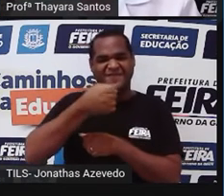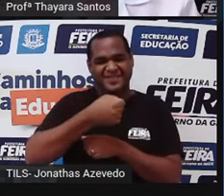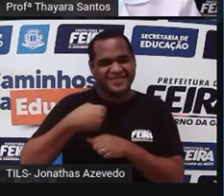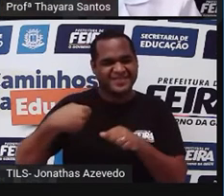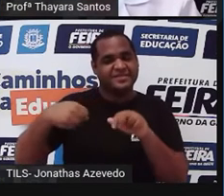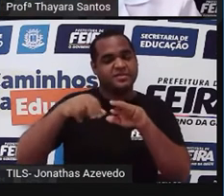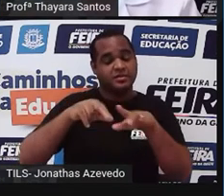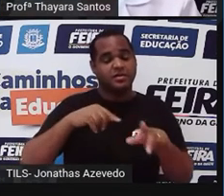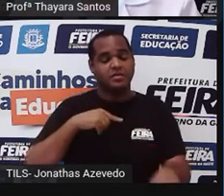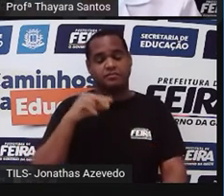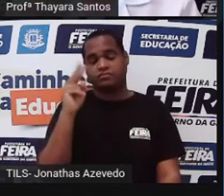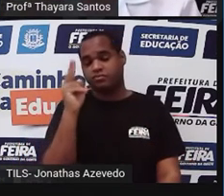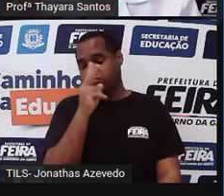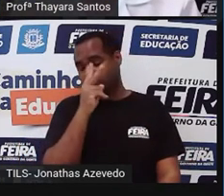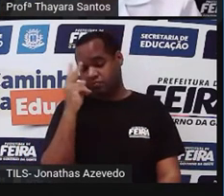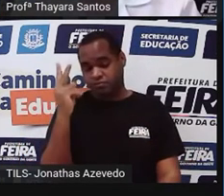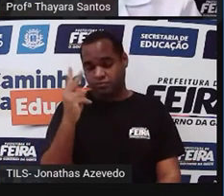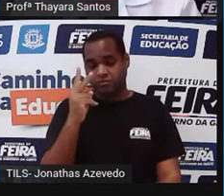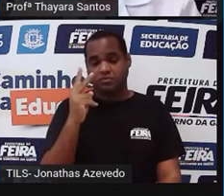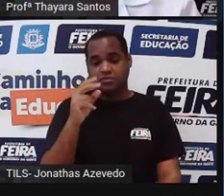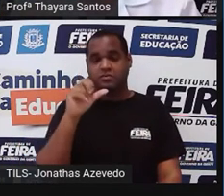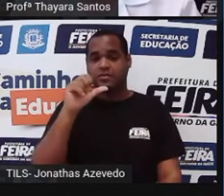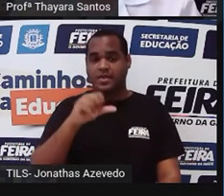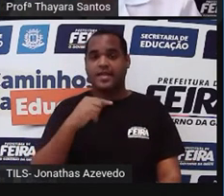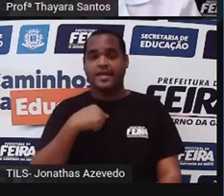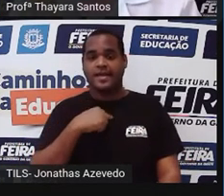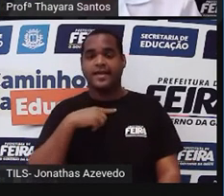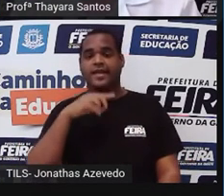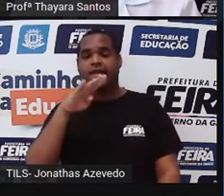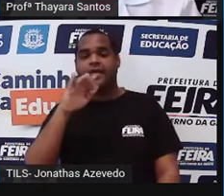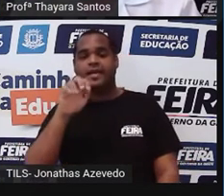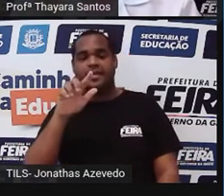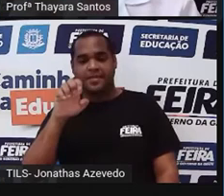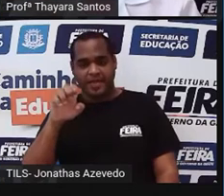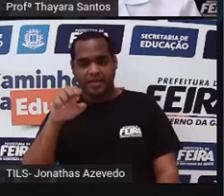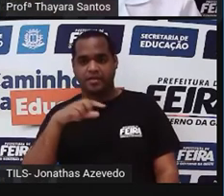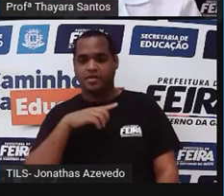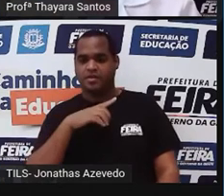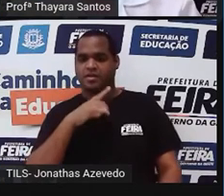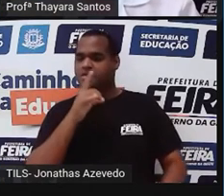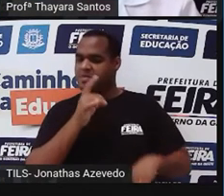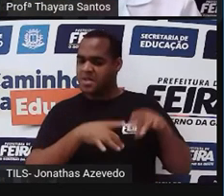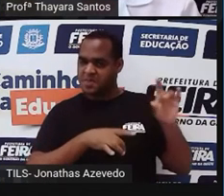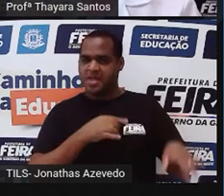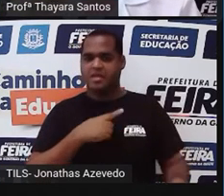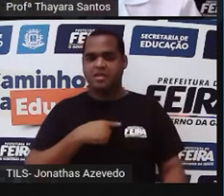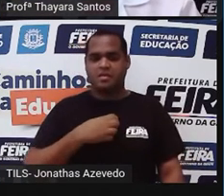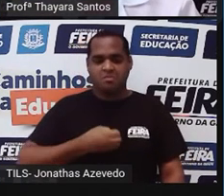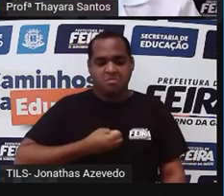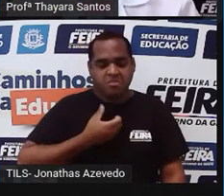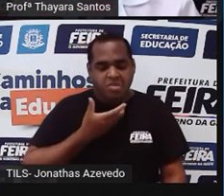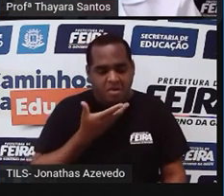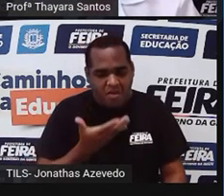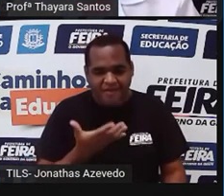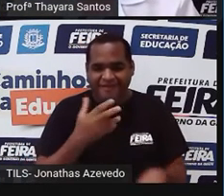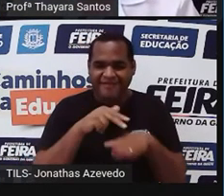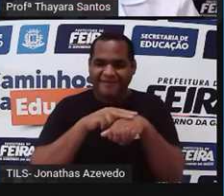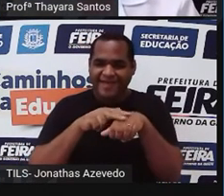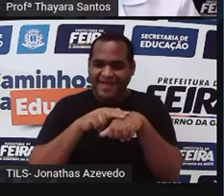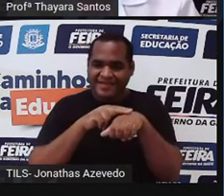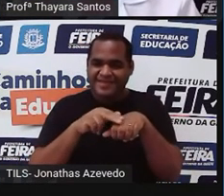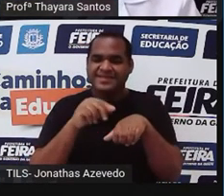passar mal, muitas vezes elas colocam essa bile pra fora. Então, quando a pessoa lá vomita e vê uma coisinha verde no meio desse